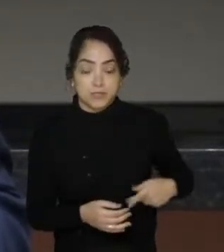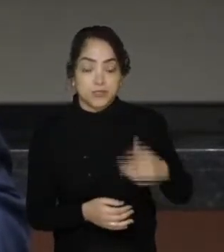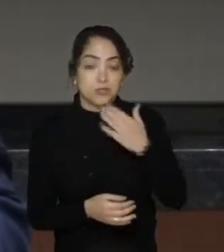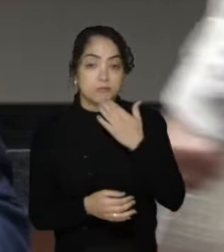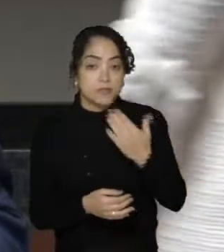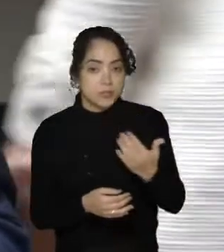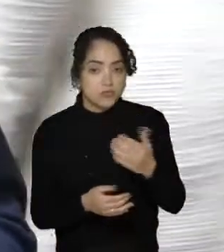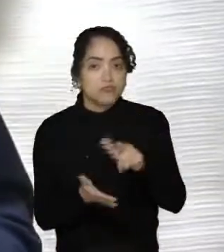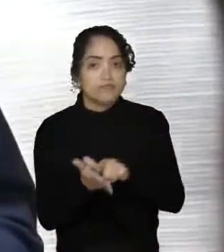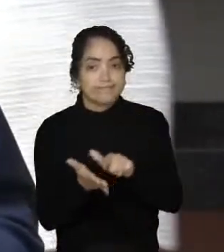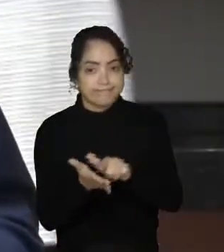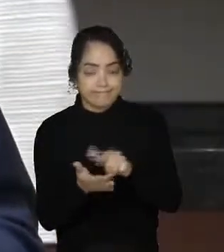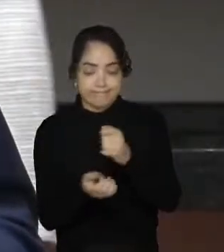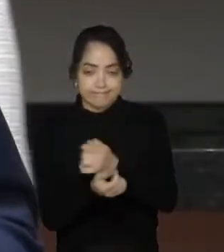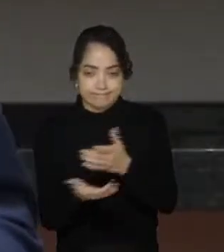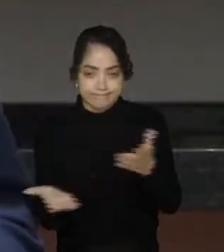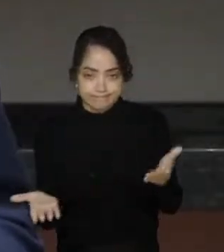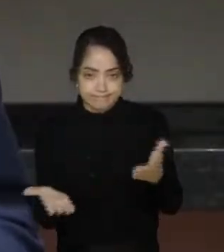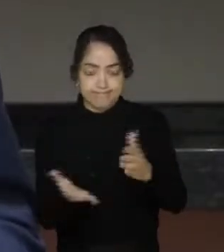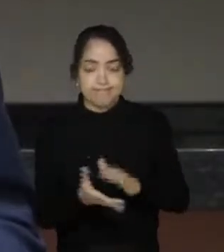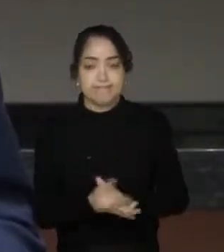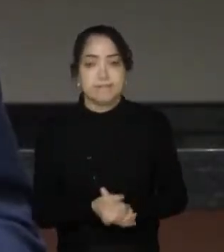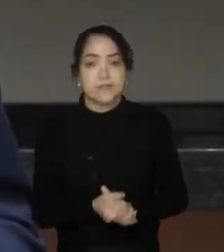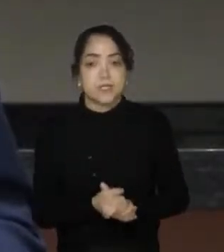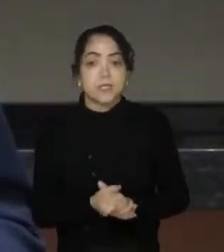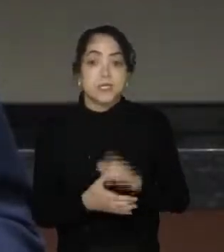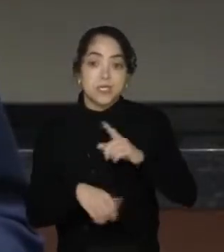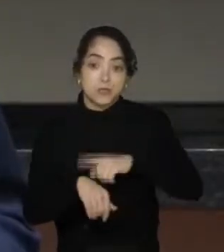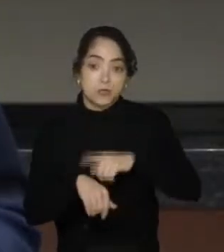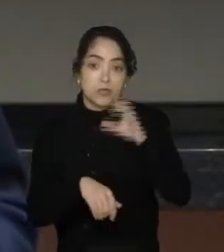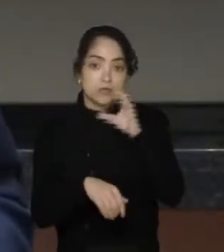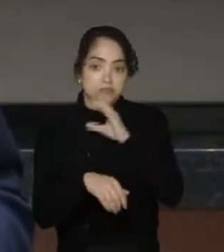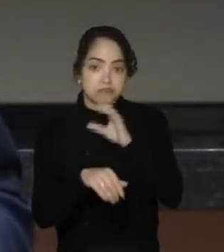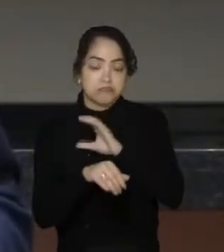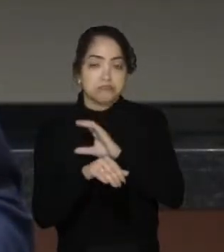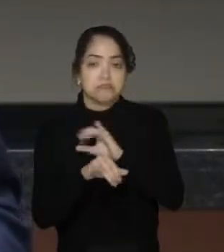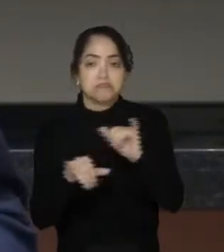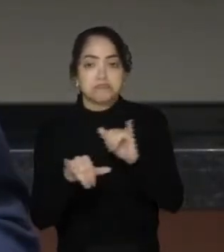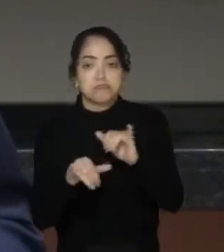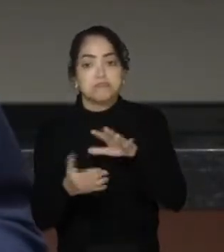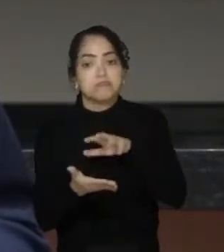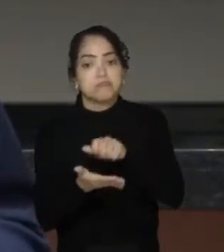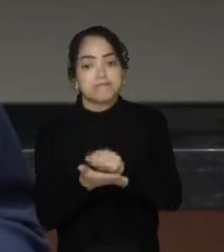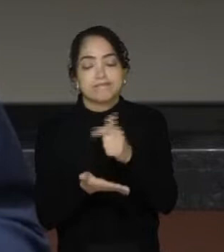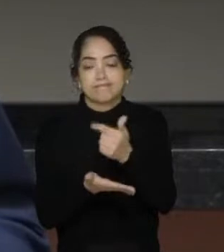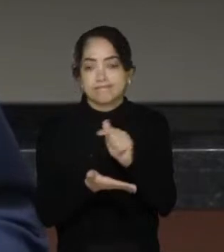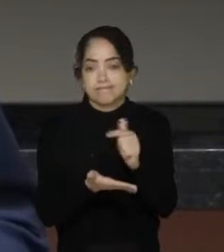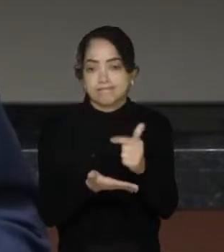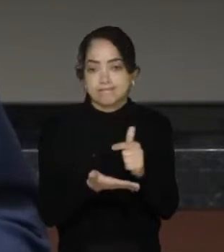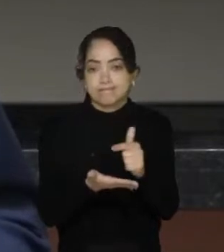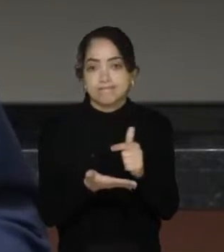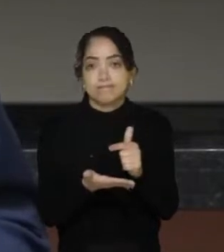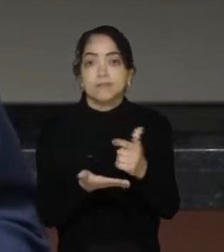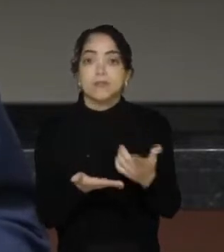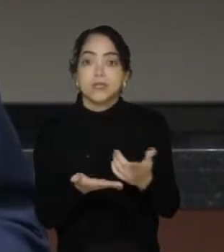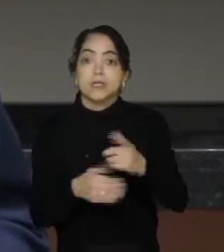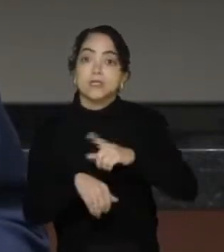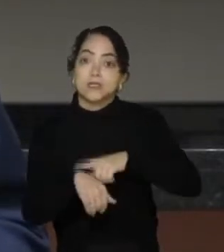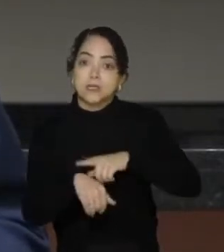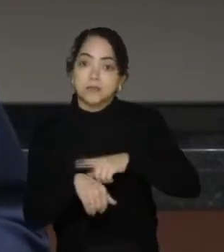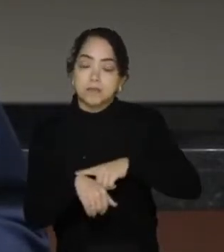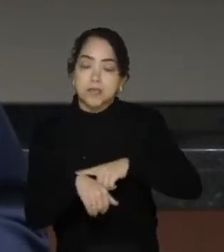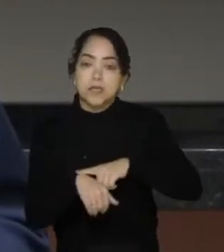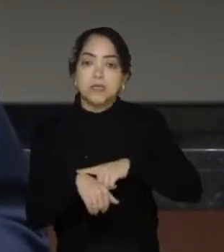que fosse entregue o expediente. Em breves comunicações não houve oradores inscritos e, como grande expediente, também não